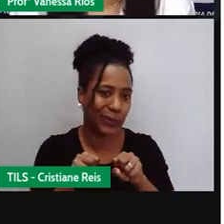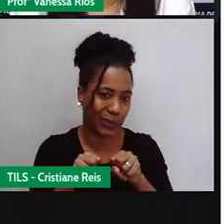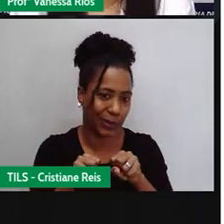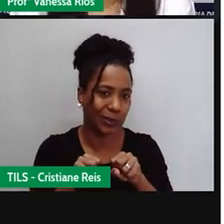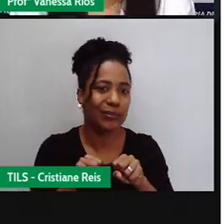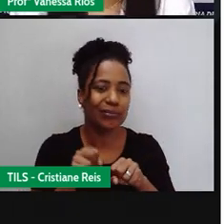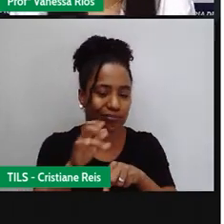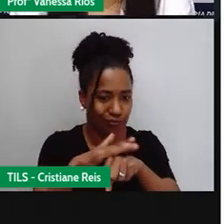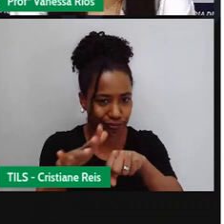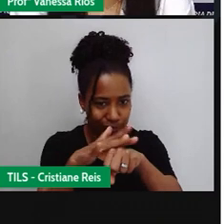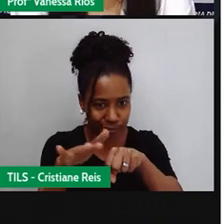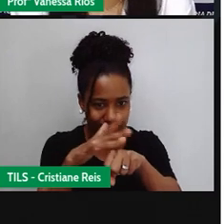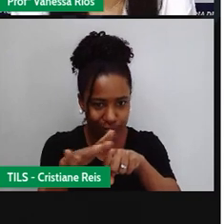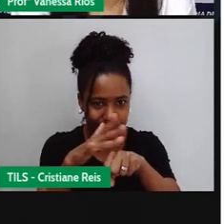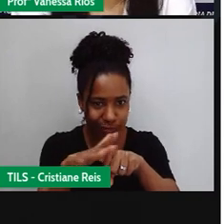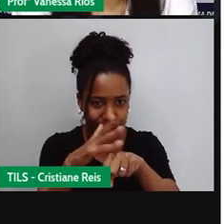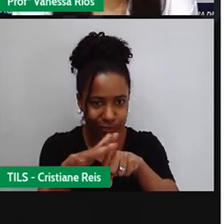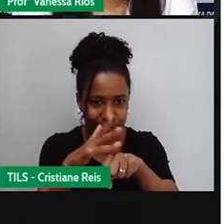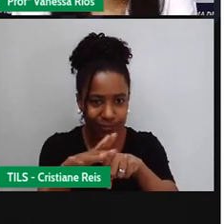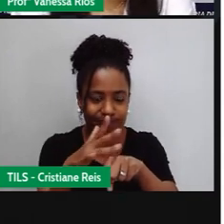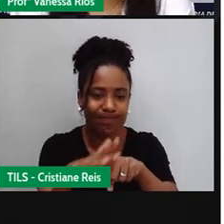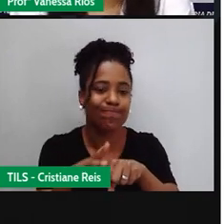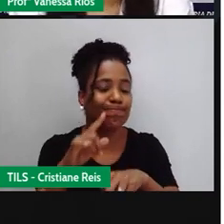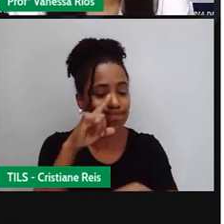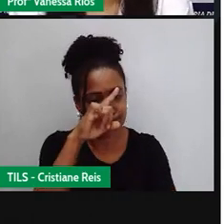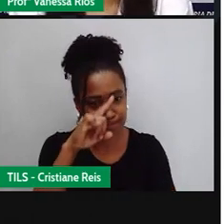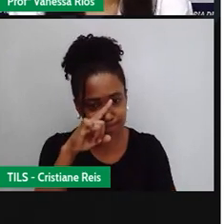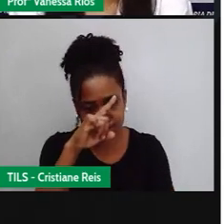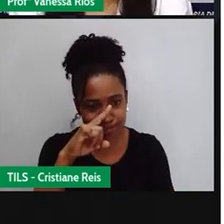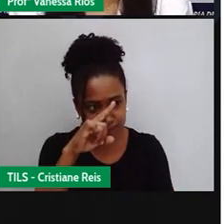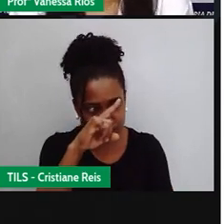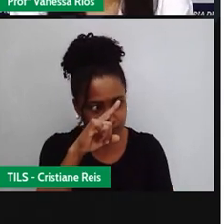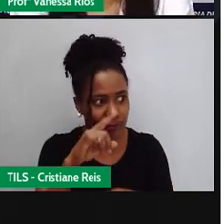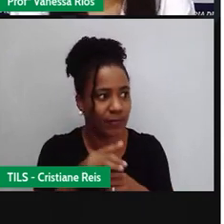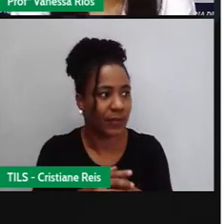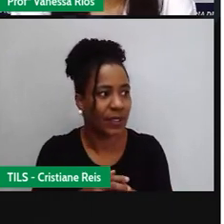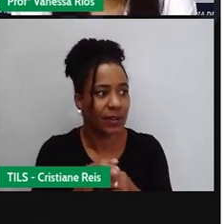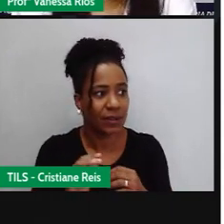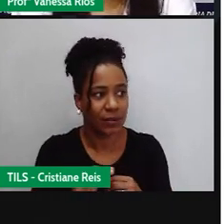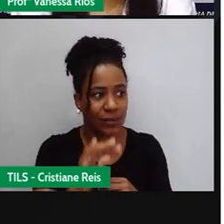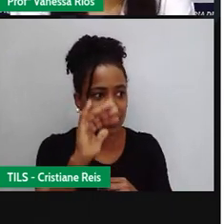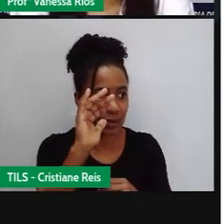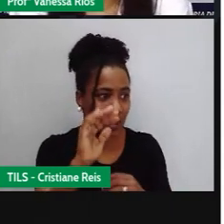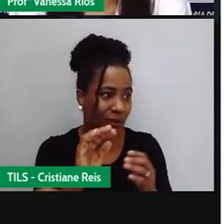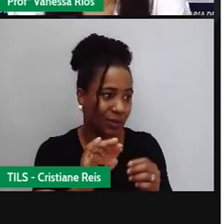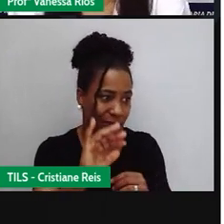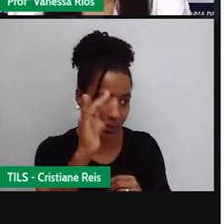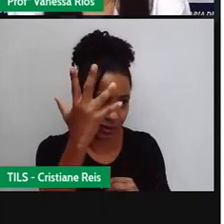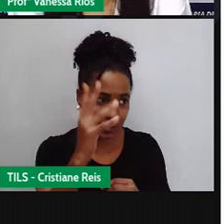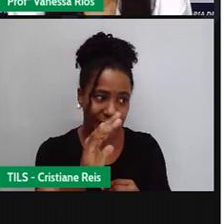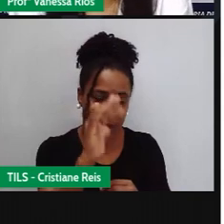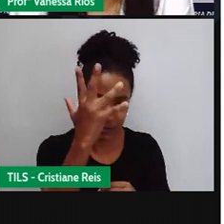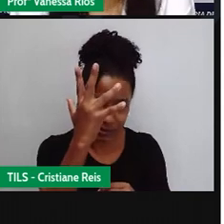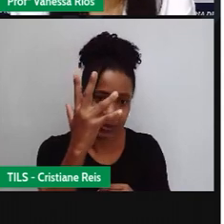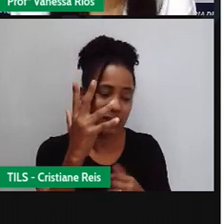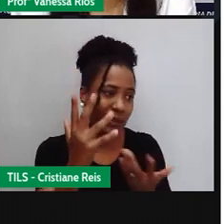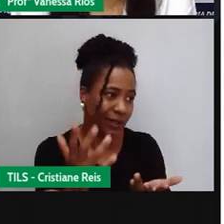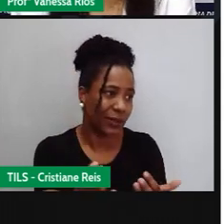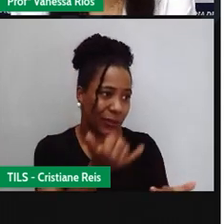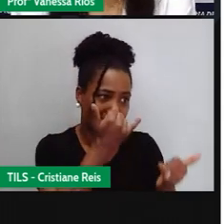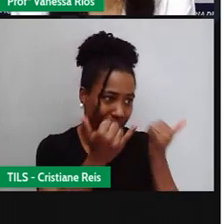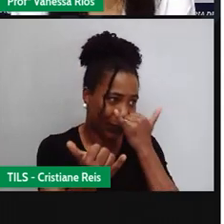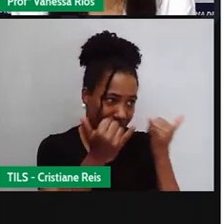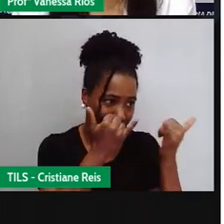aos produtos nucleares. Então, causam alguns prejuízos, né, tem os benefícios da sua